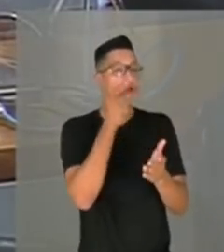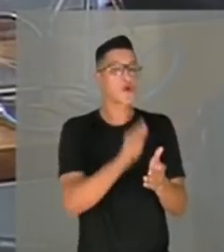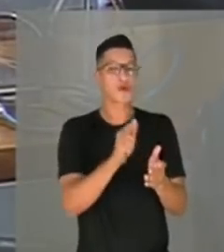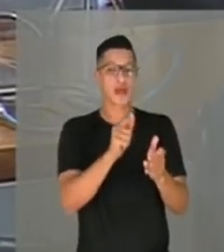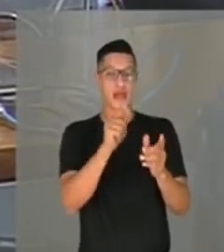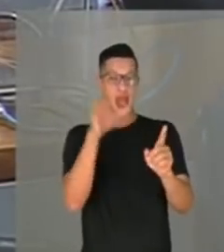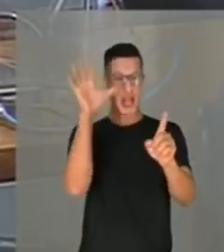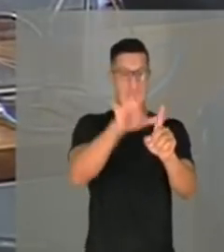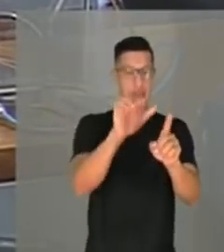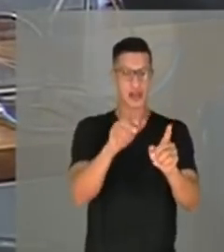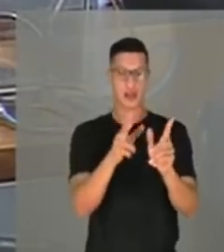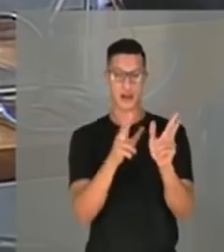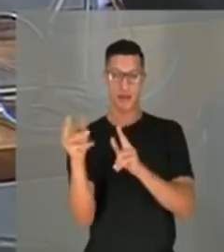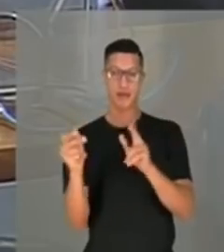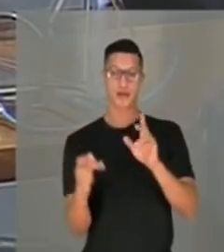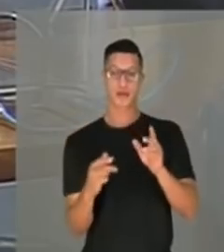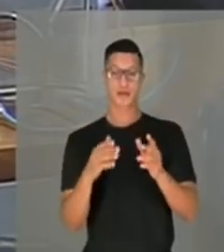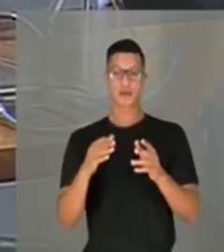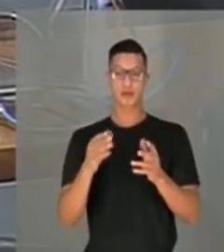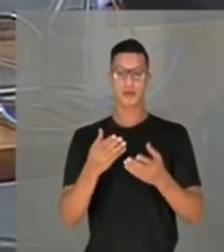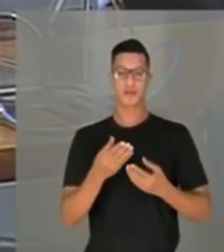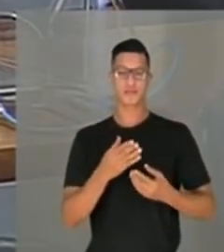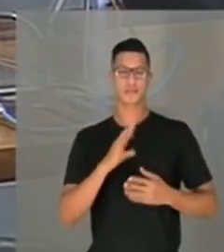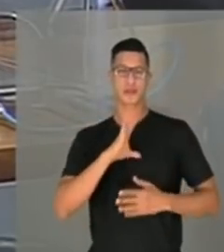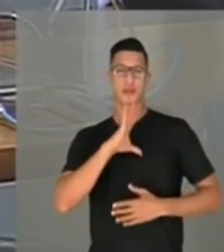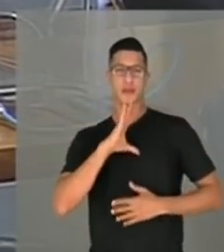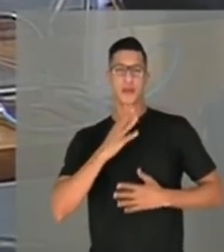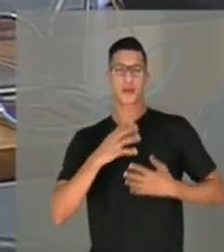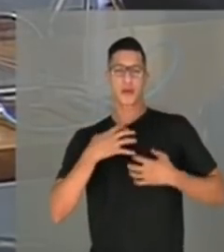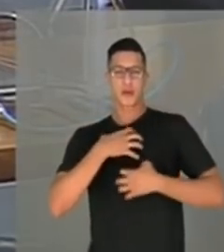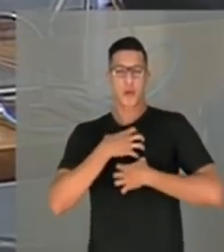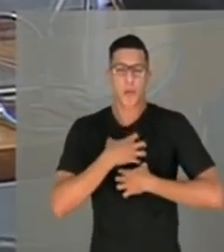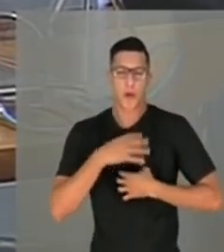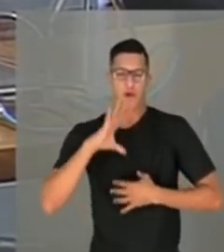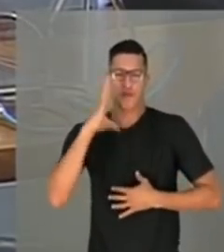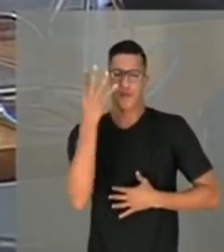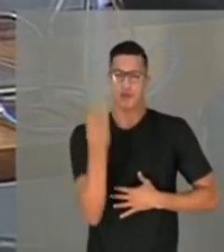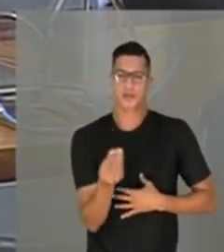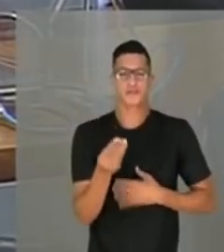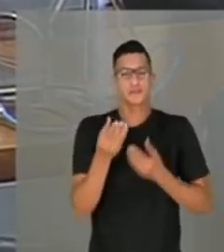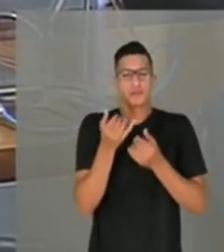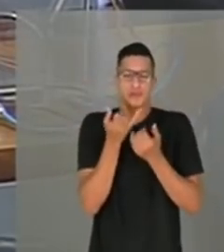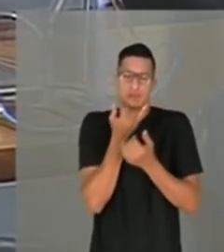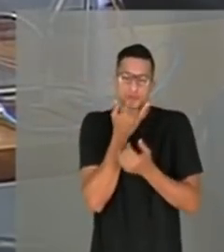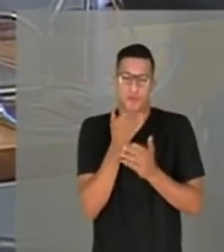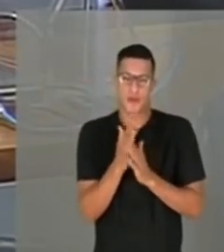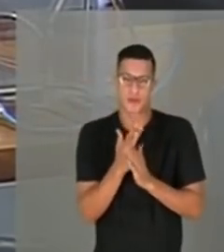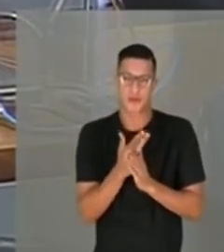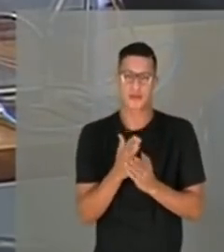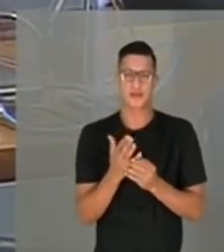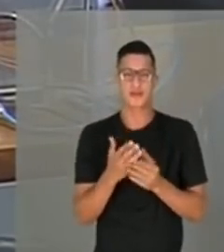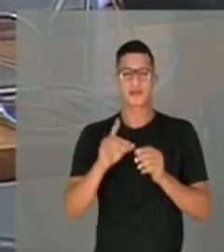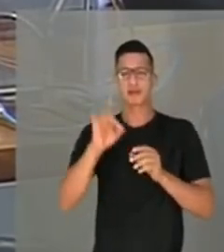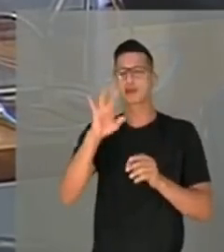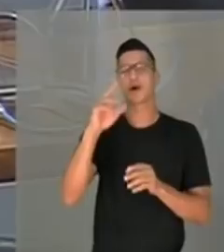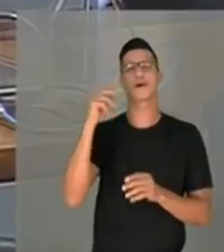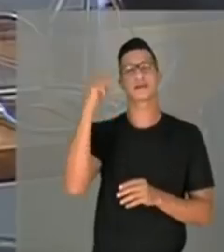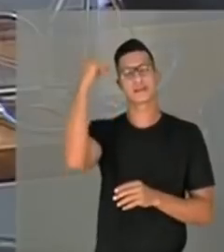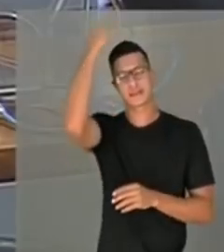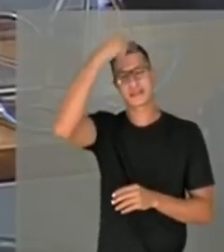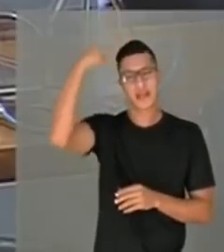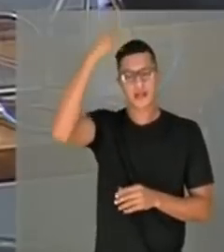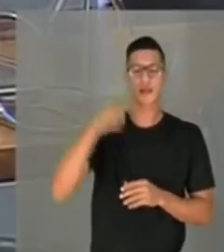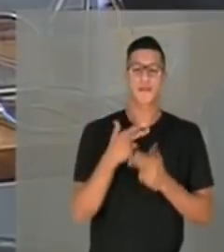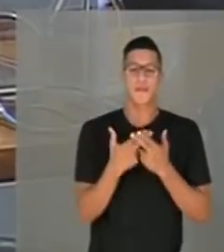atacar a mensagem, só comove convertidos. A intervenção, para discurso para a intervenção, mas só santo para ter paciência